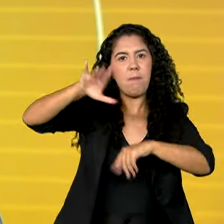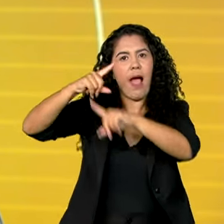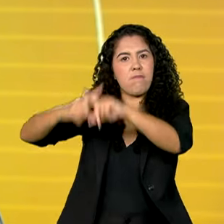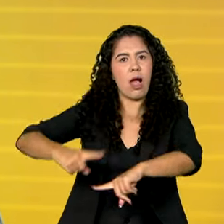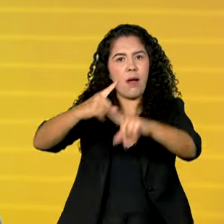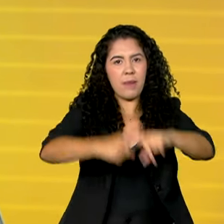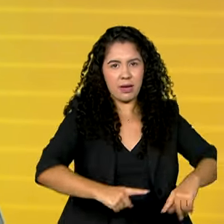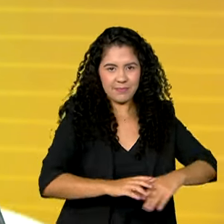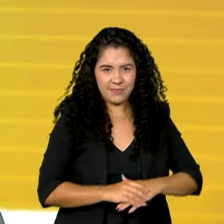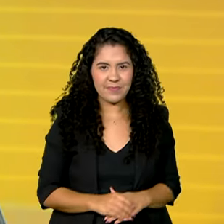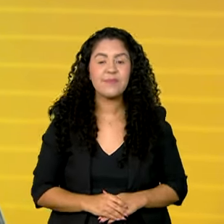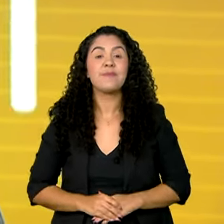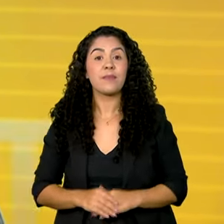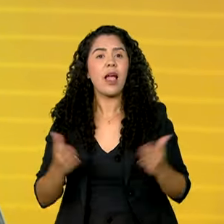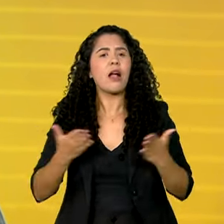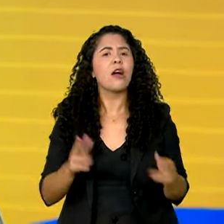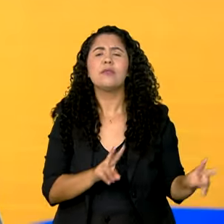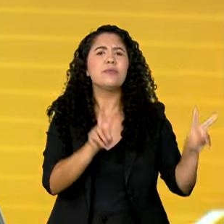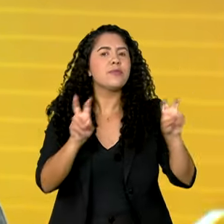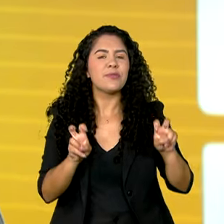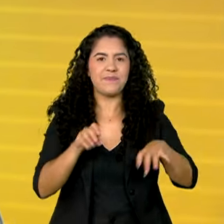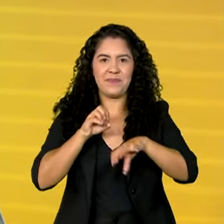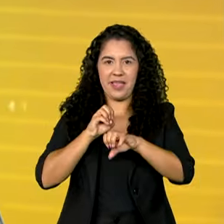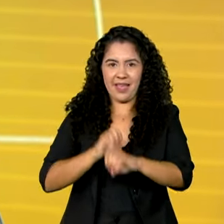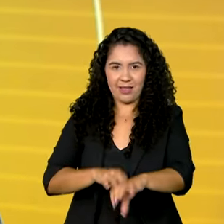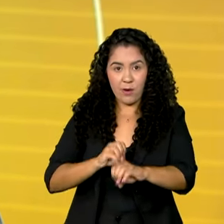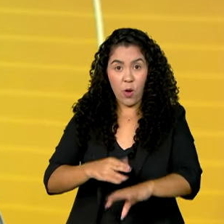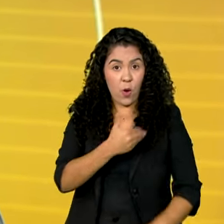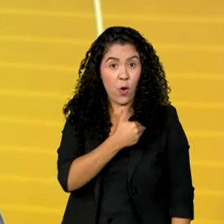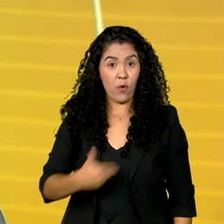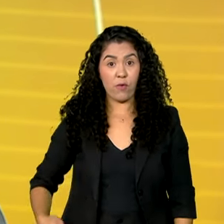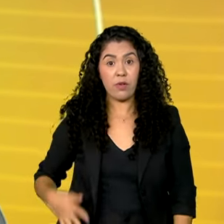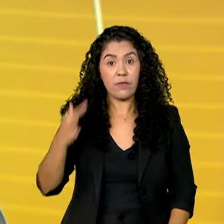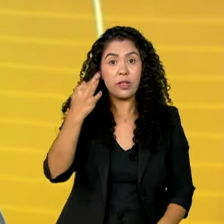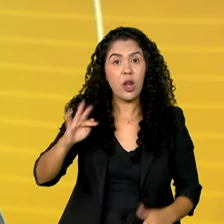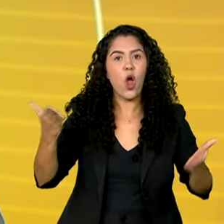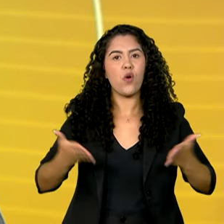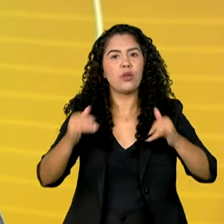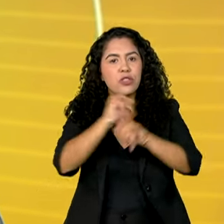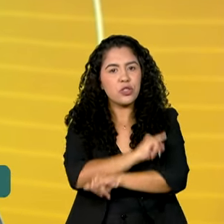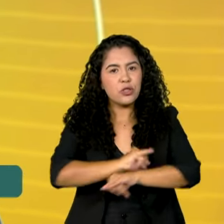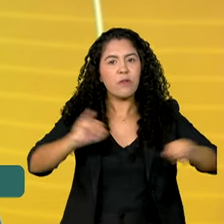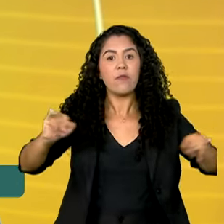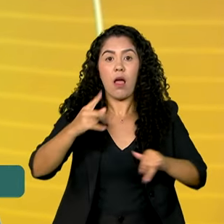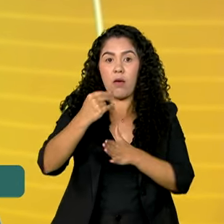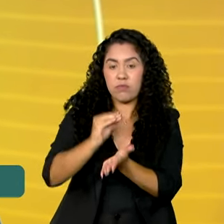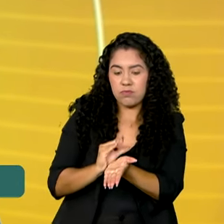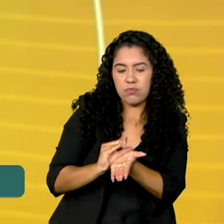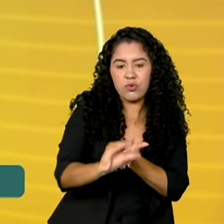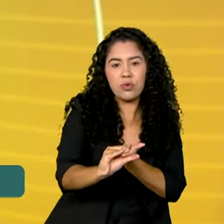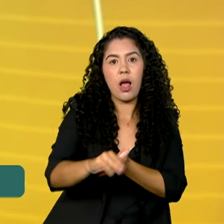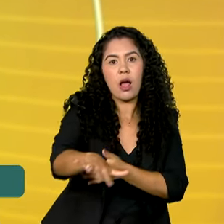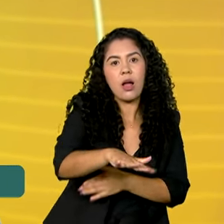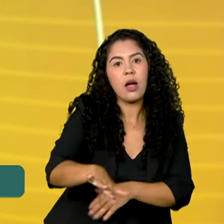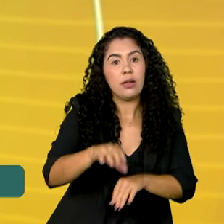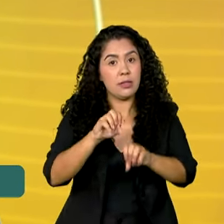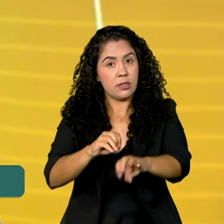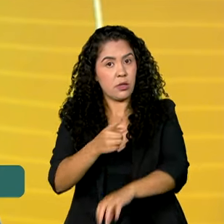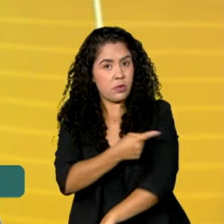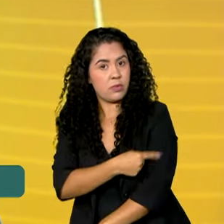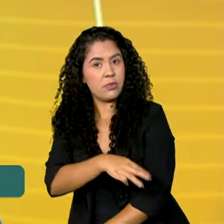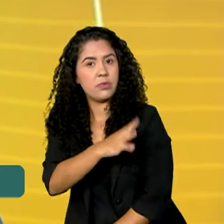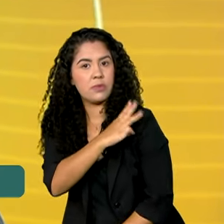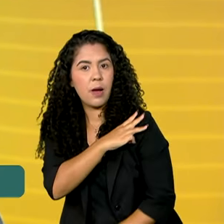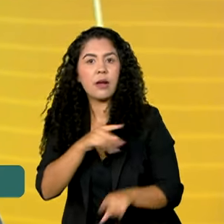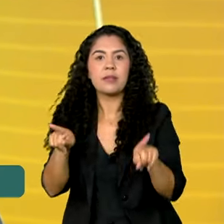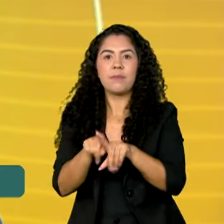O assunto agora é educação. O governo federal anuncia hoje novos investimentos nos ensinos básico e superior